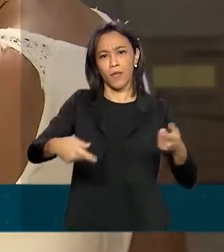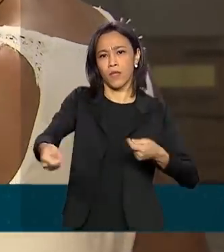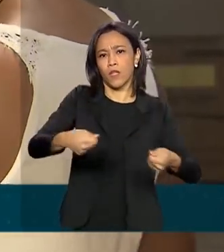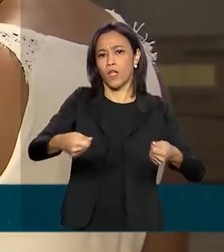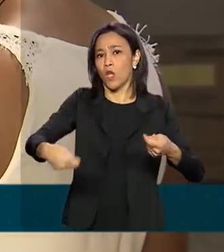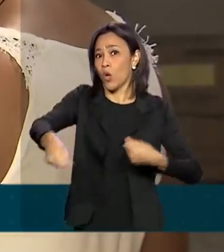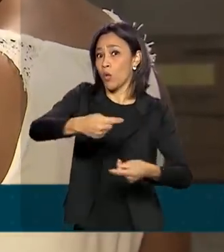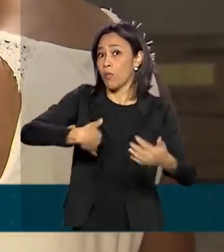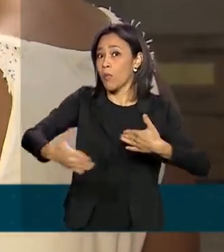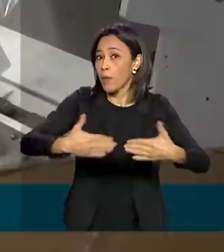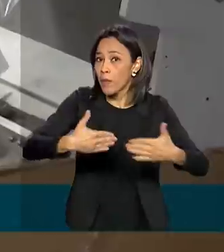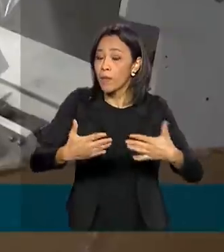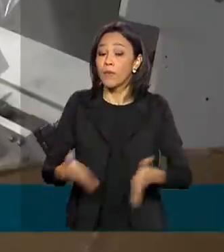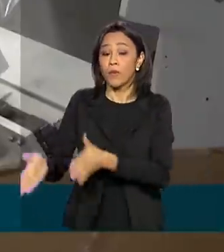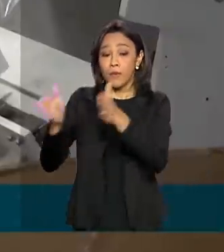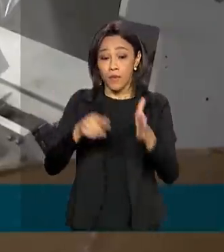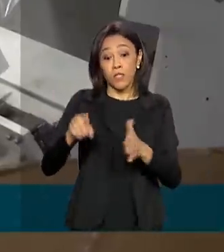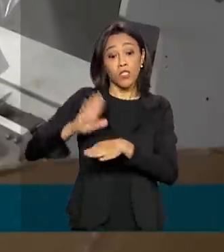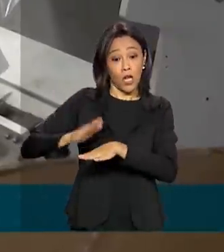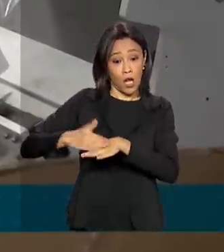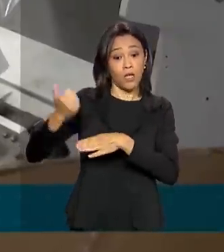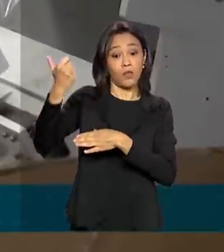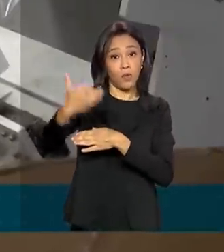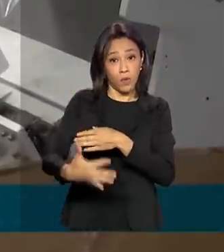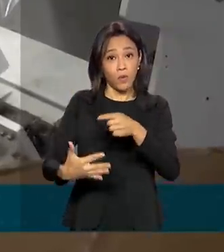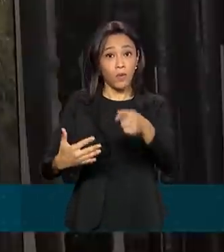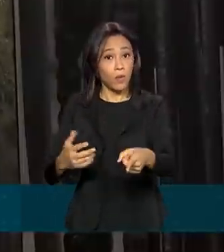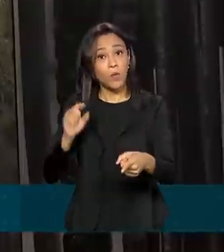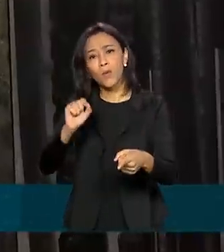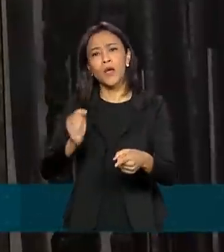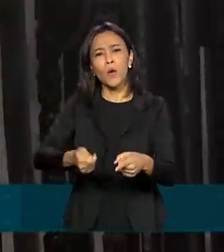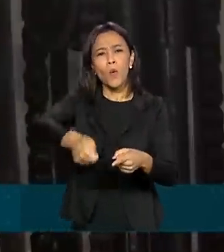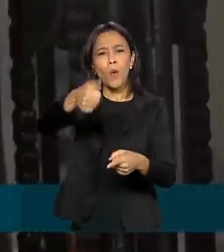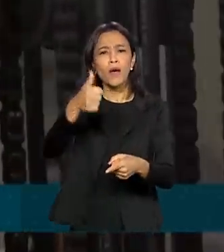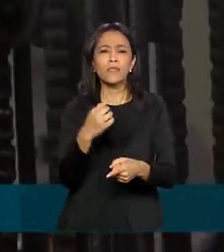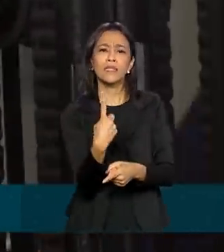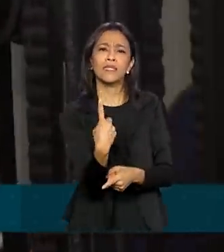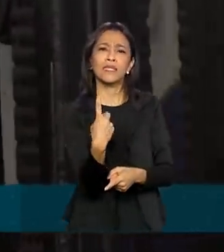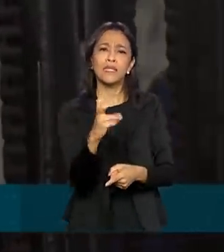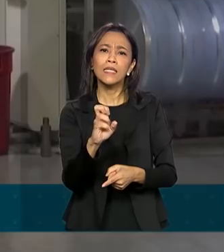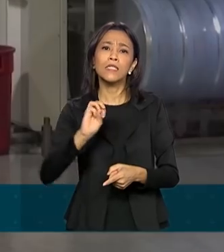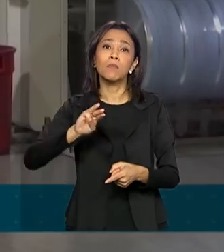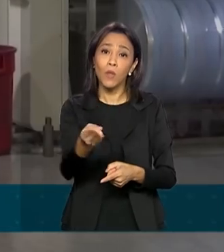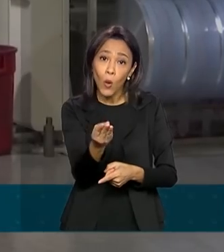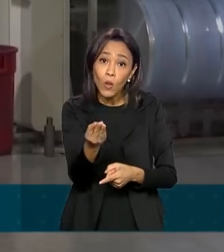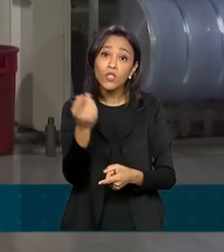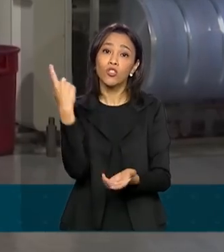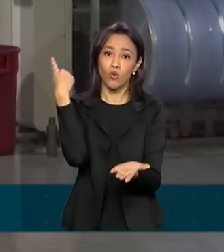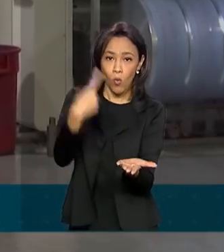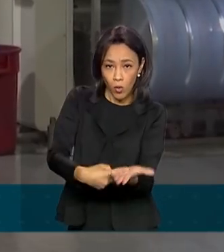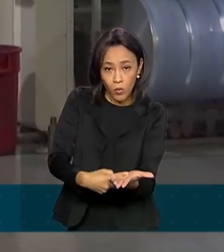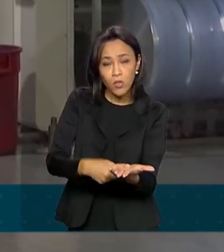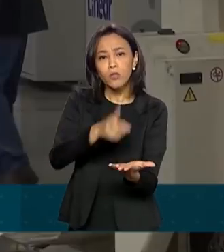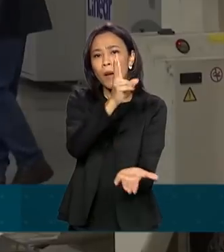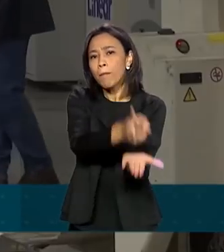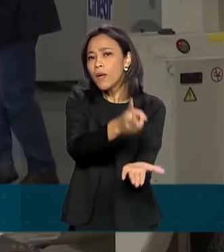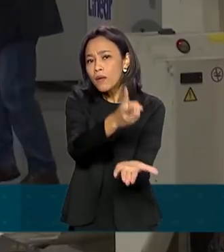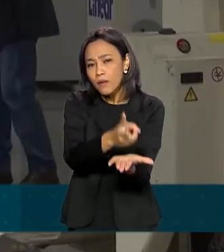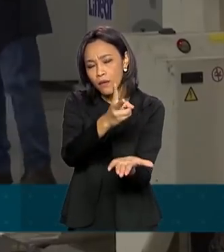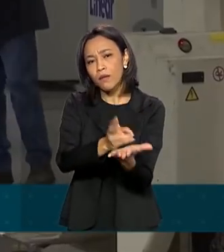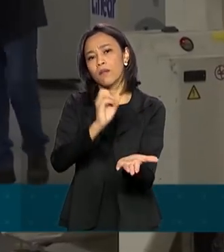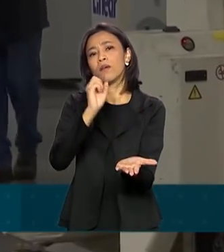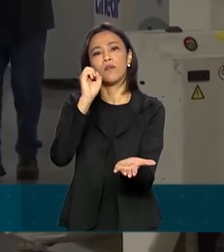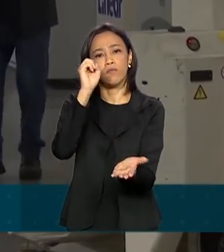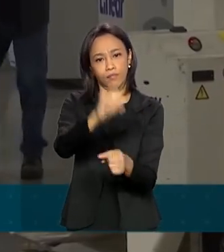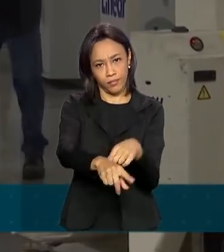Especial de Previdência e Trabalho, já foram celebrados quase 15 milhões de acordos pelo Programa Emergencial de Preservação de Emprego